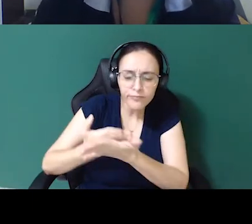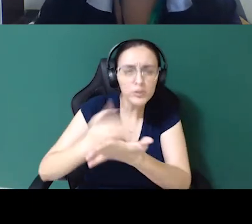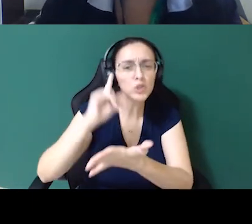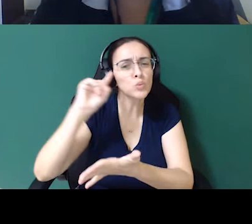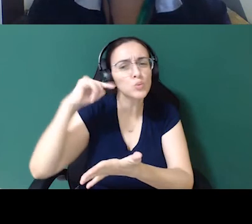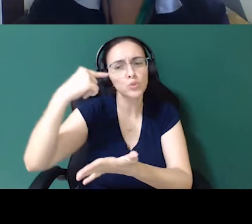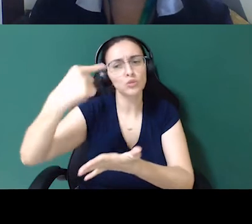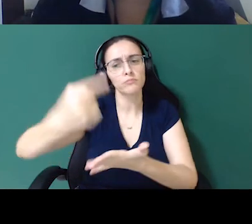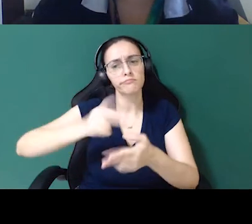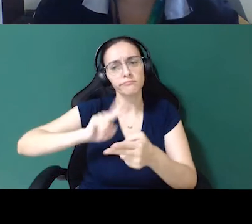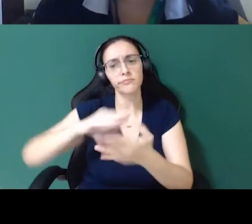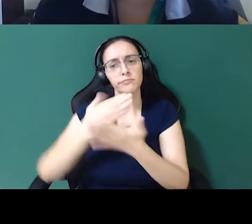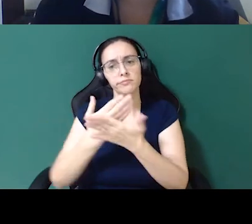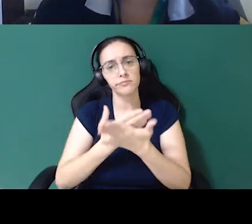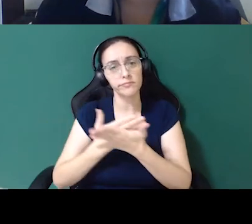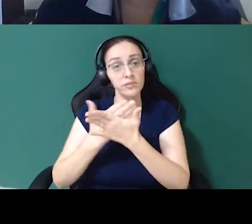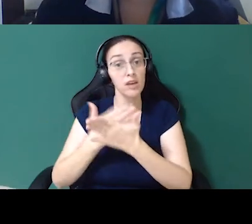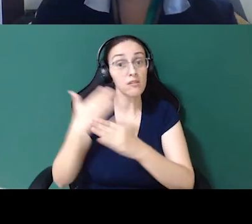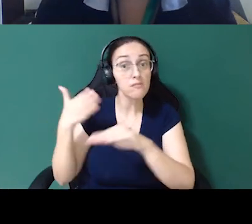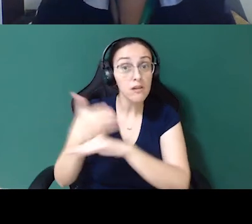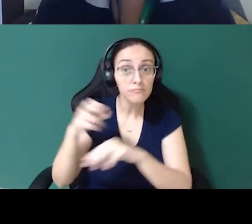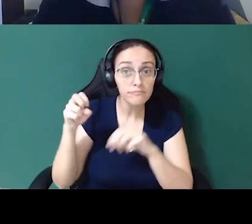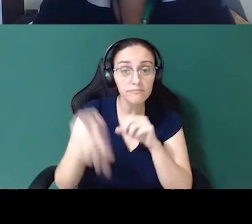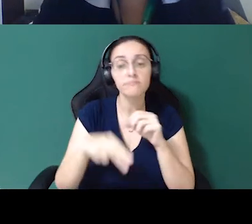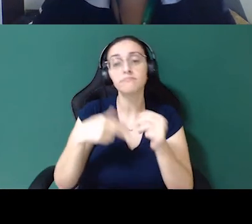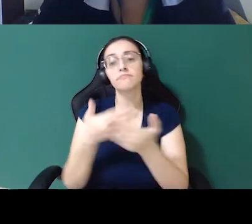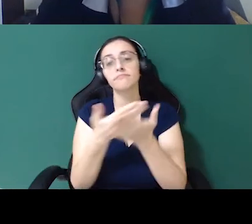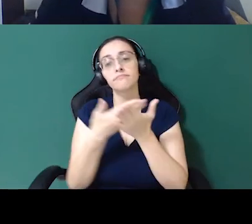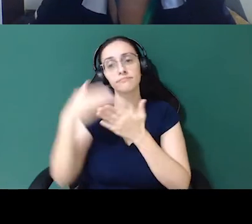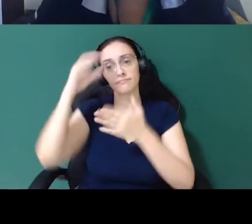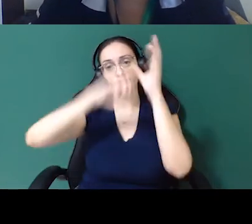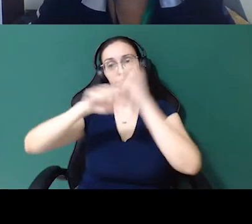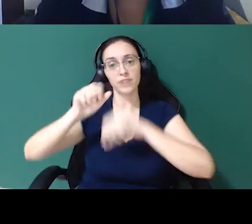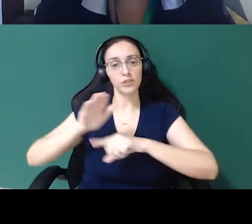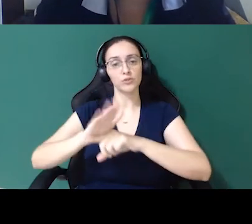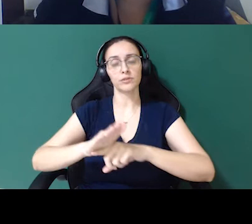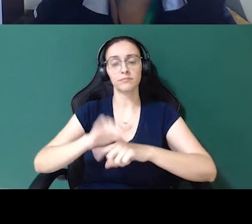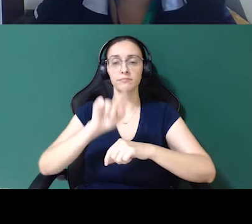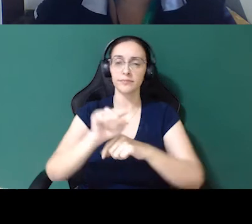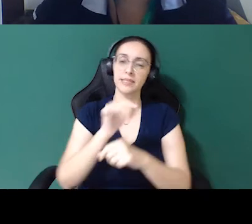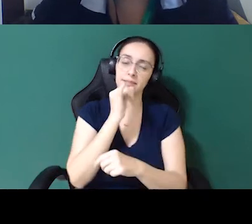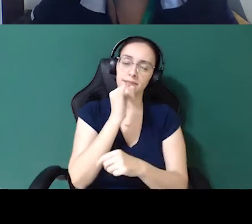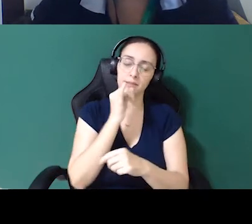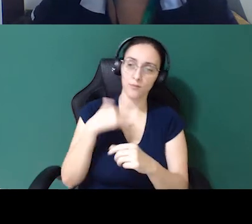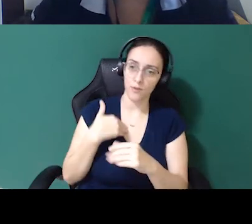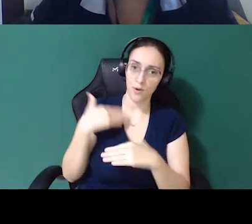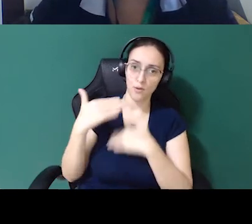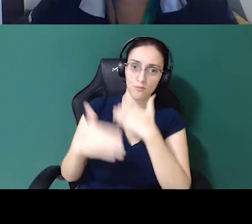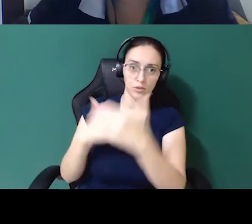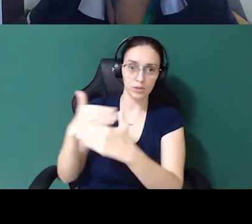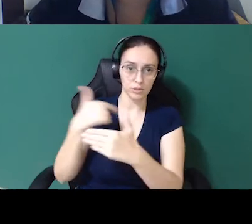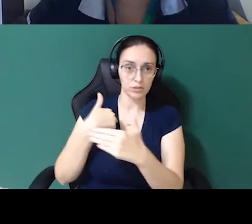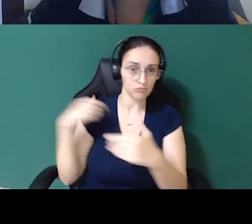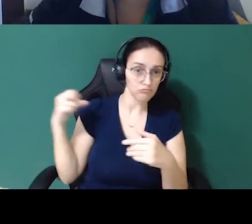Então, entre, vá se capacitando. Então, vou citar um exemplo aqui que foi do processo que eu